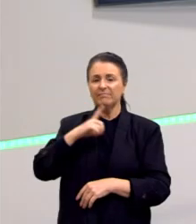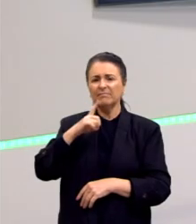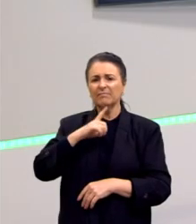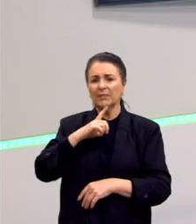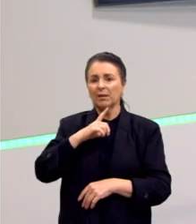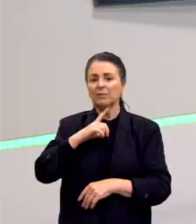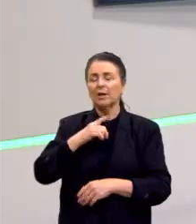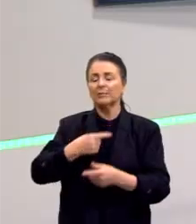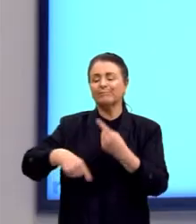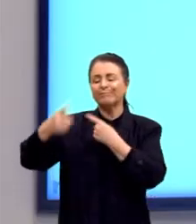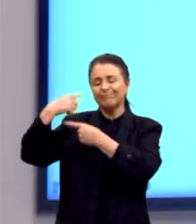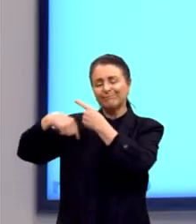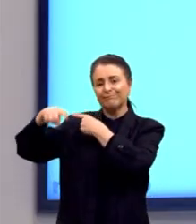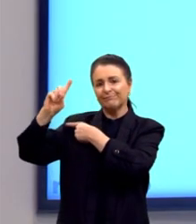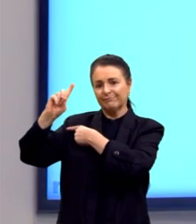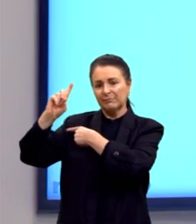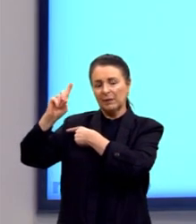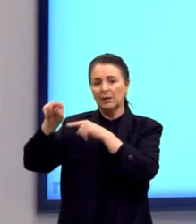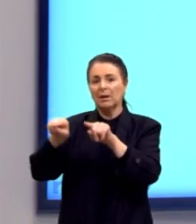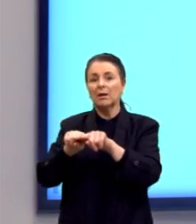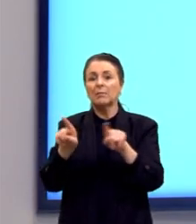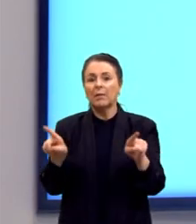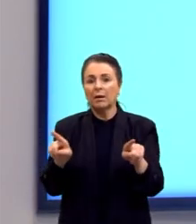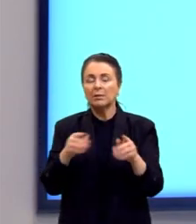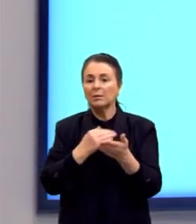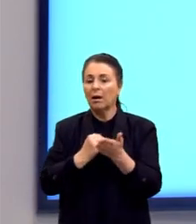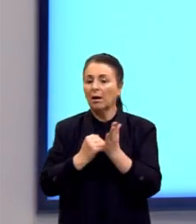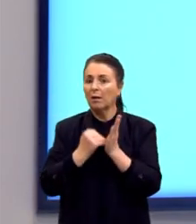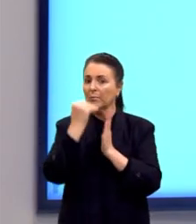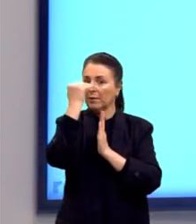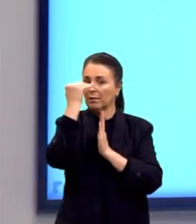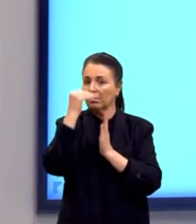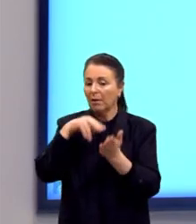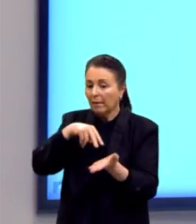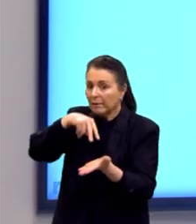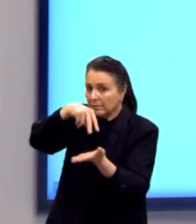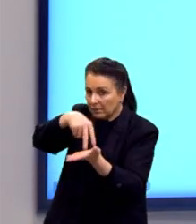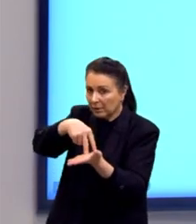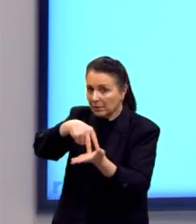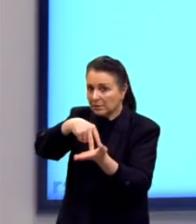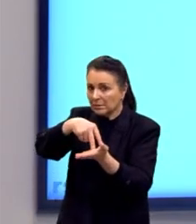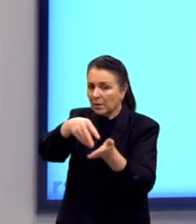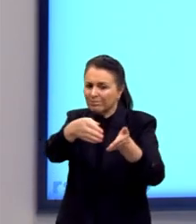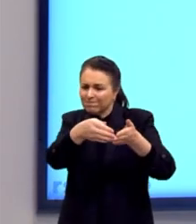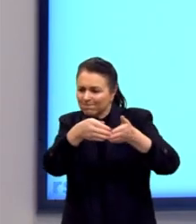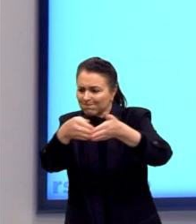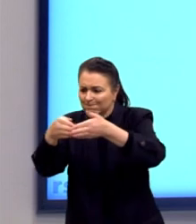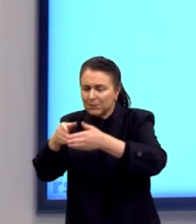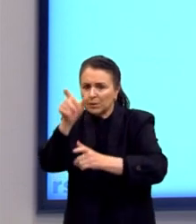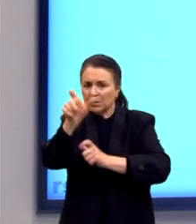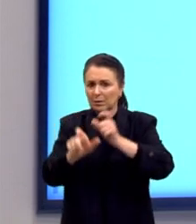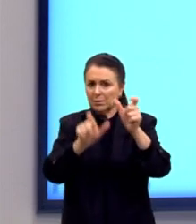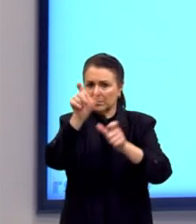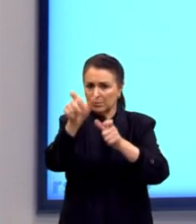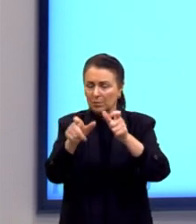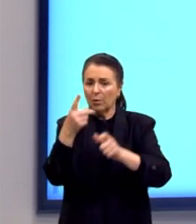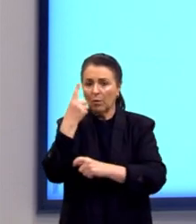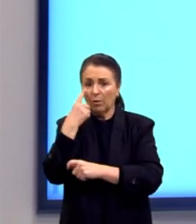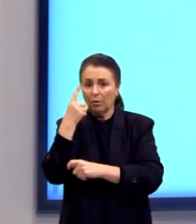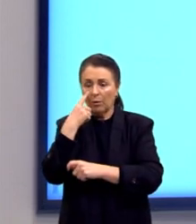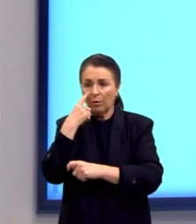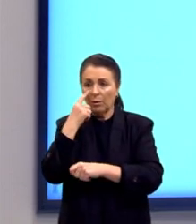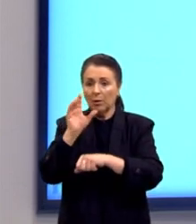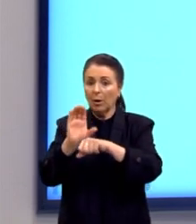retrocesso. mas também, por outro lado, aumenta a resistência e as reivindicações das pessoas. Então, olha só, a